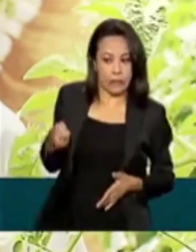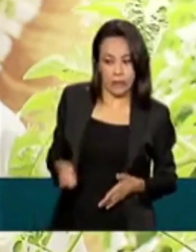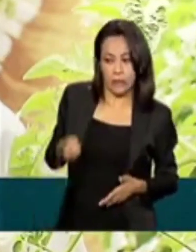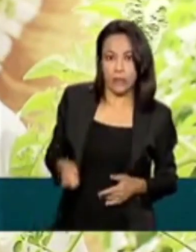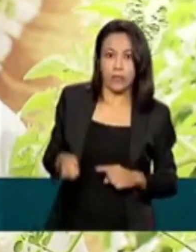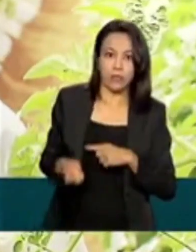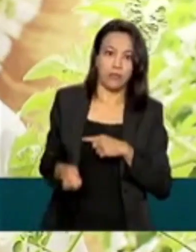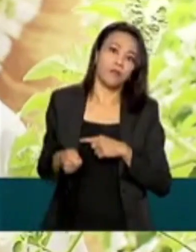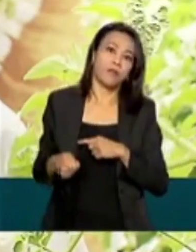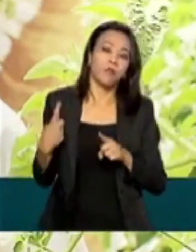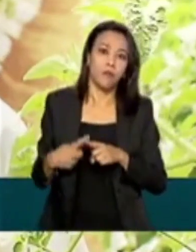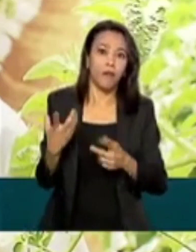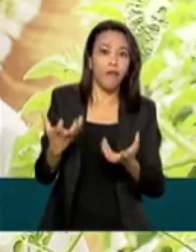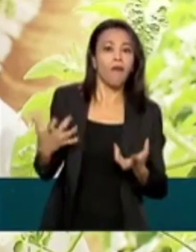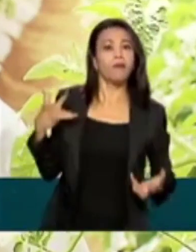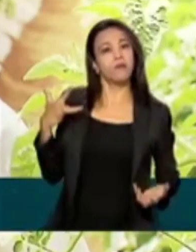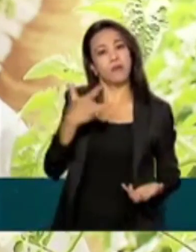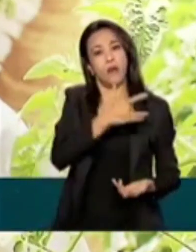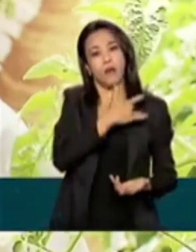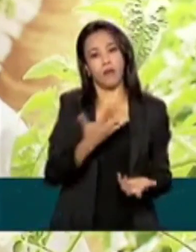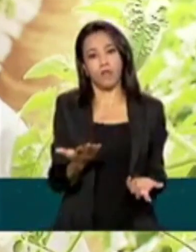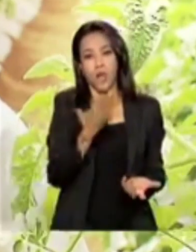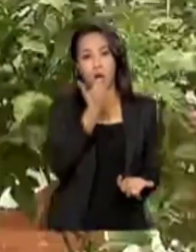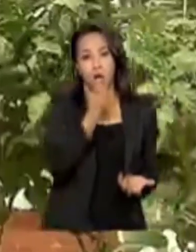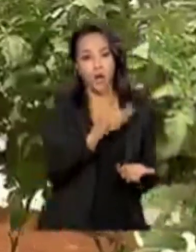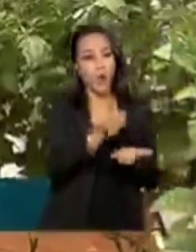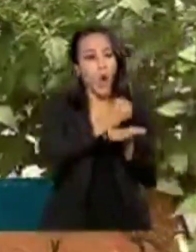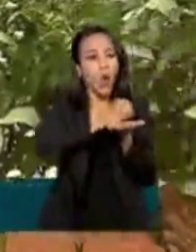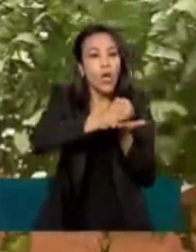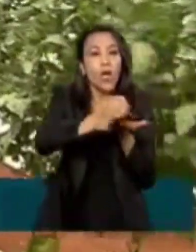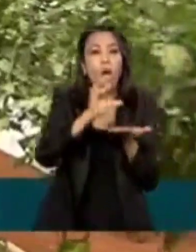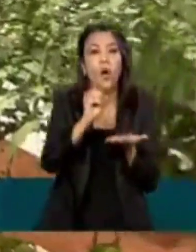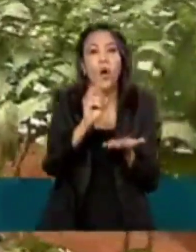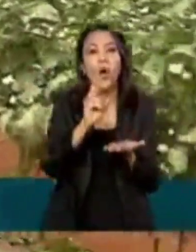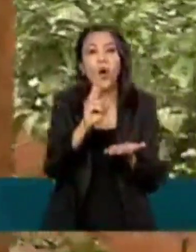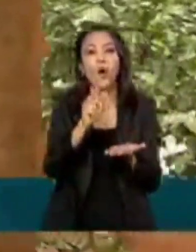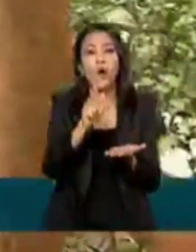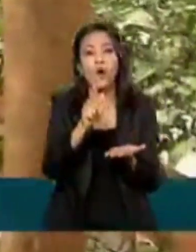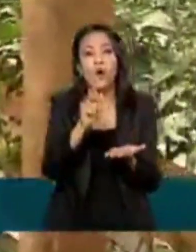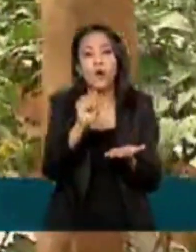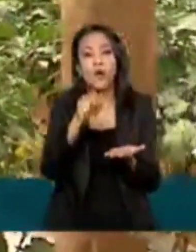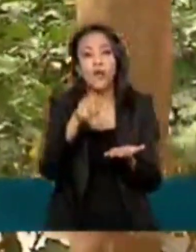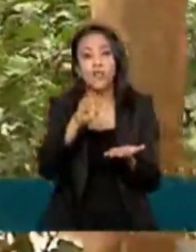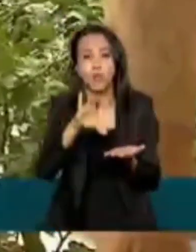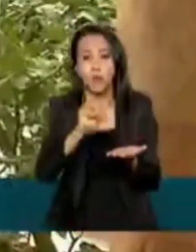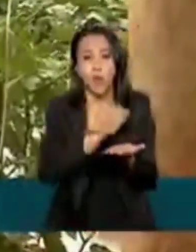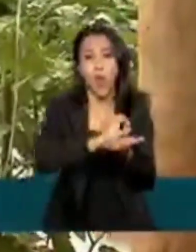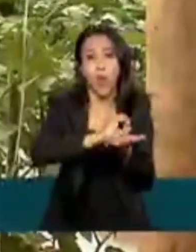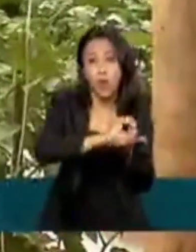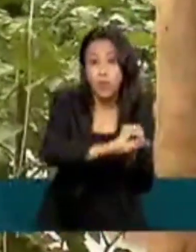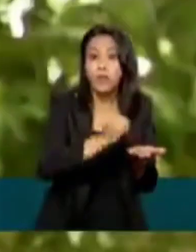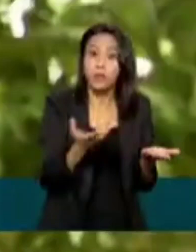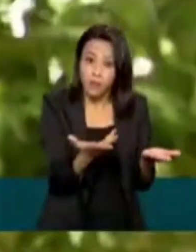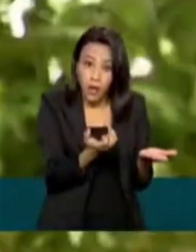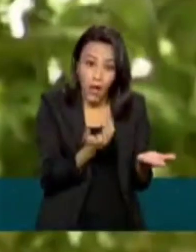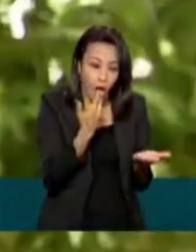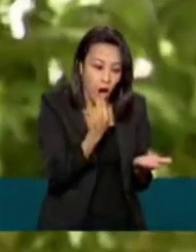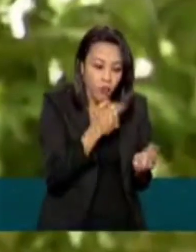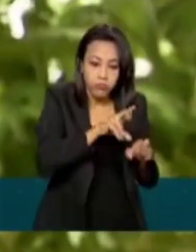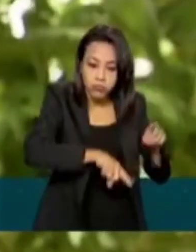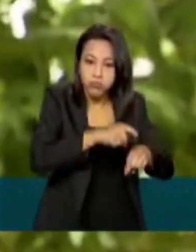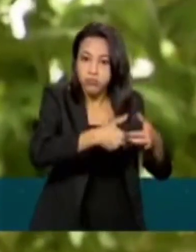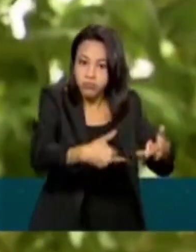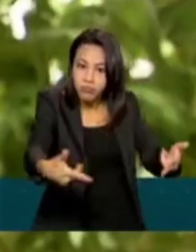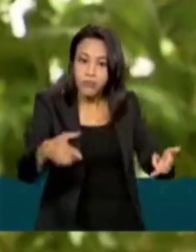produtor, de consumidor que quer um produto orgânico na mesa. Segundo a Embrapa, o crescimento começou em 2019, quando a